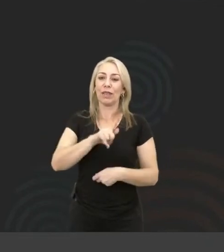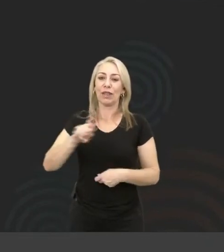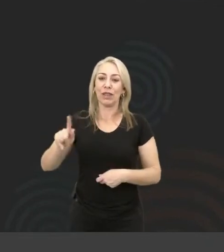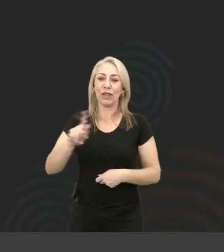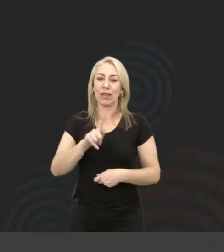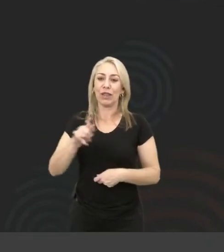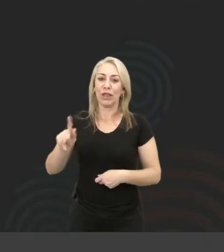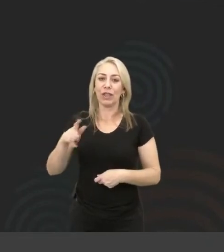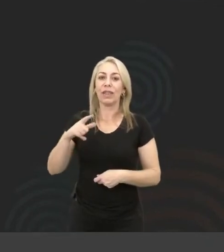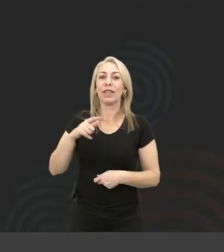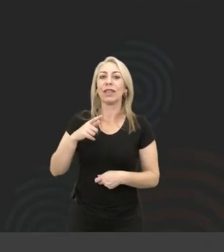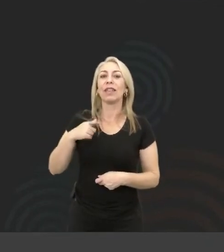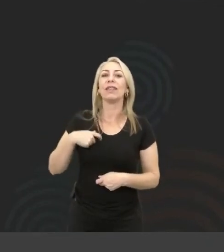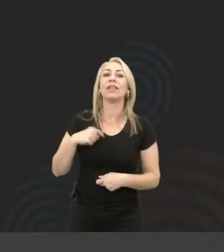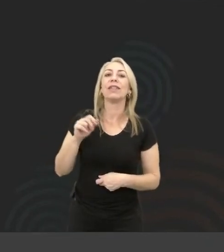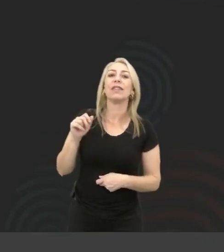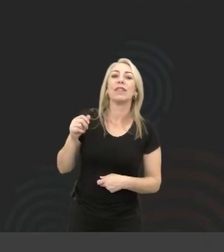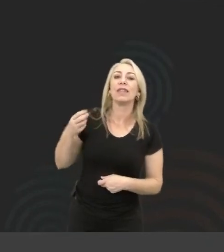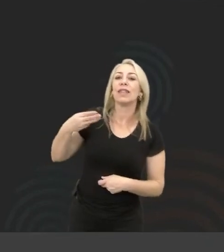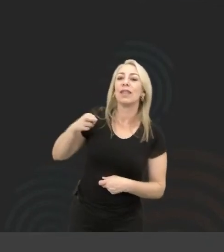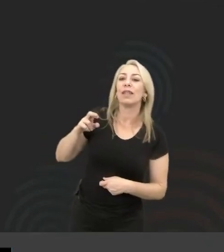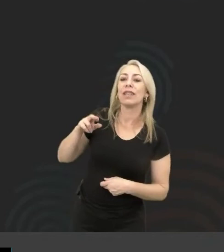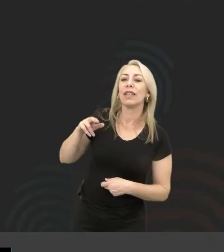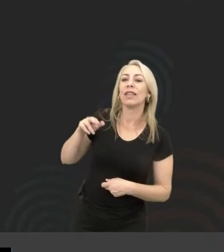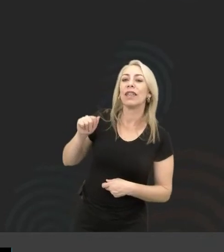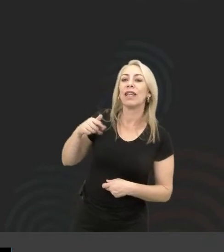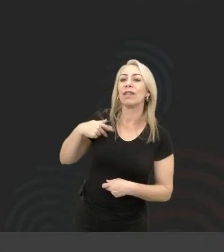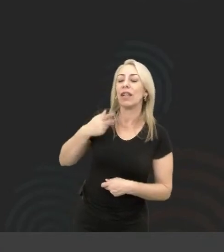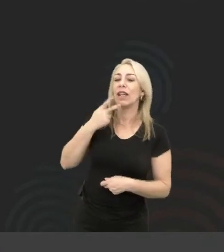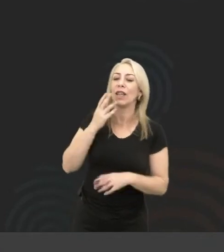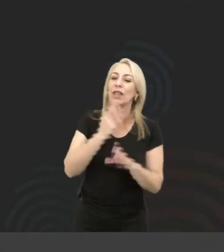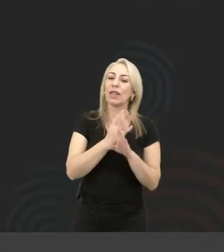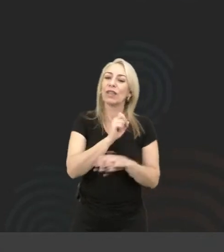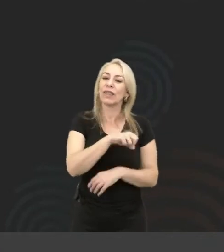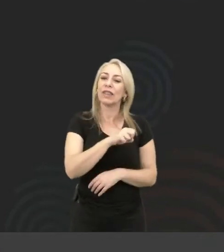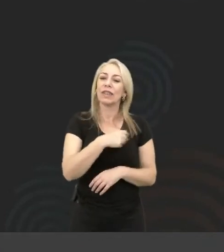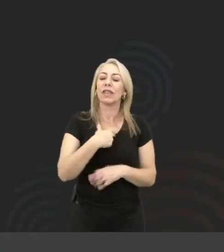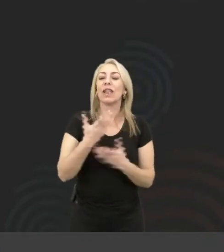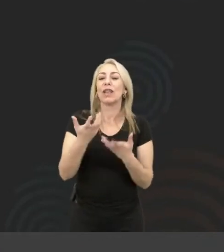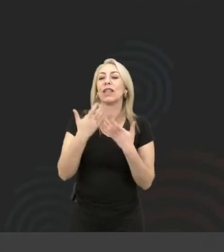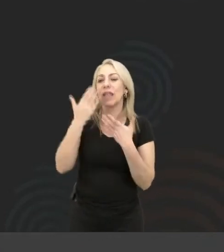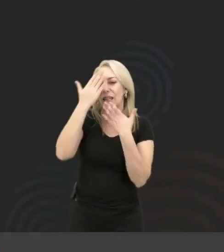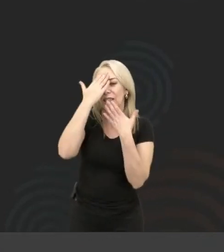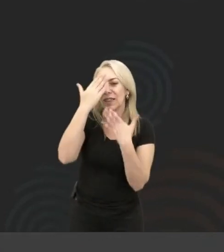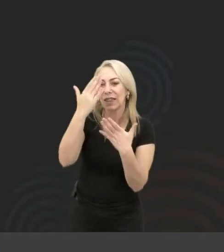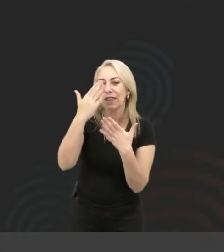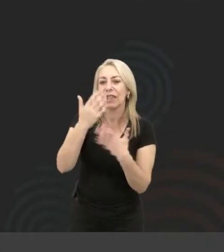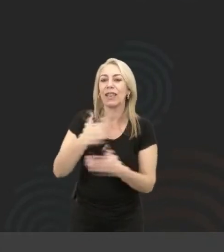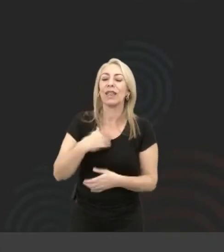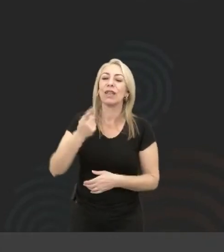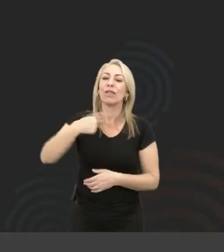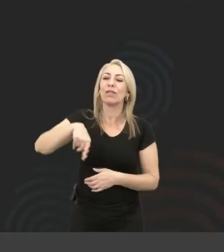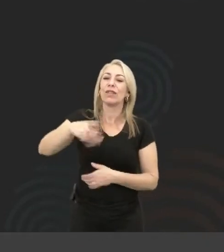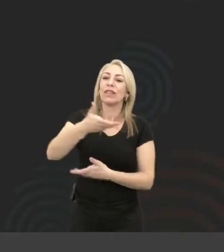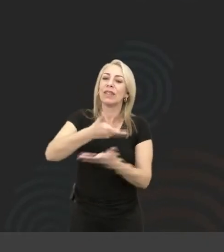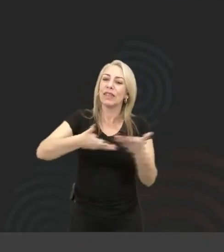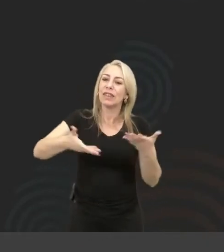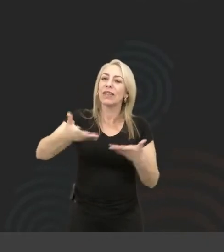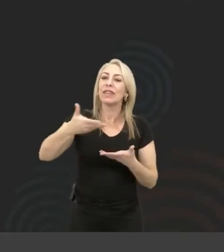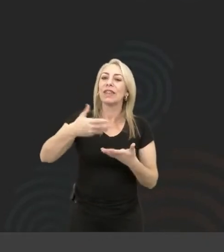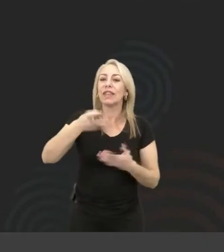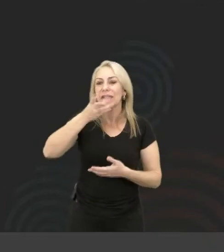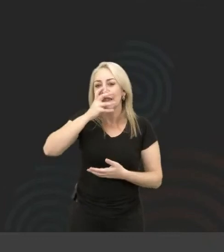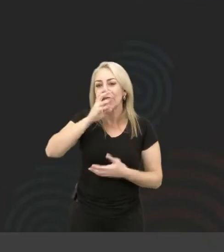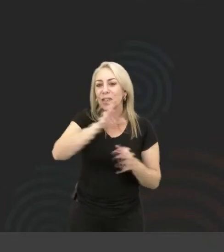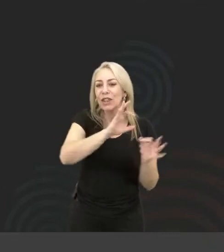Muito bom, não? A gente encontra. e, puxa, queria muito agradecer a vocês que ficaram até agora aqui